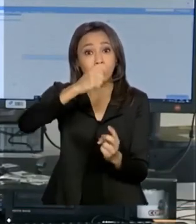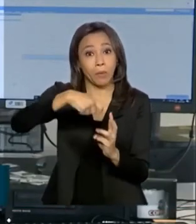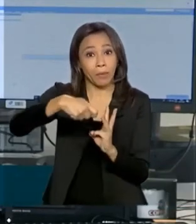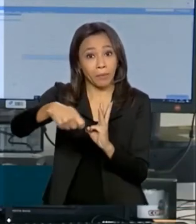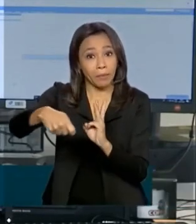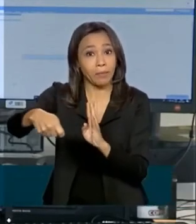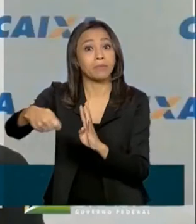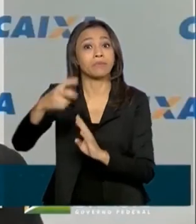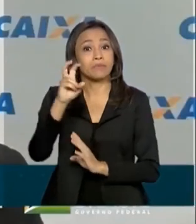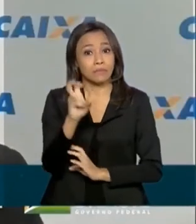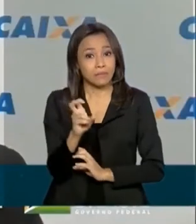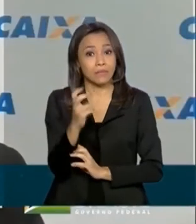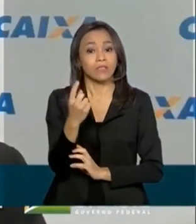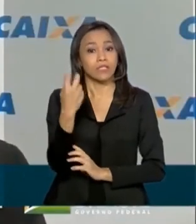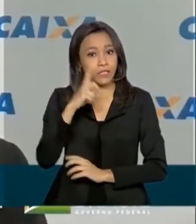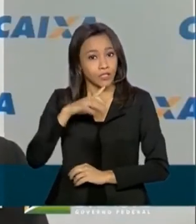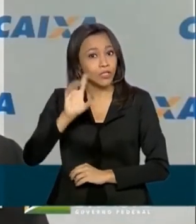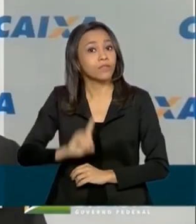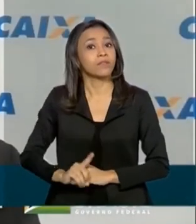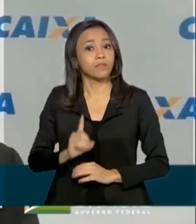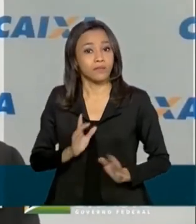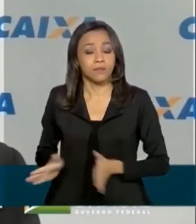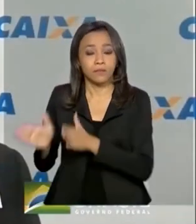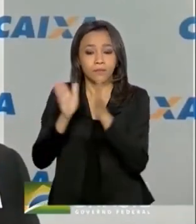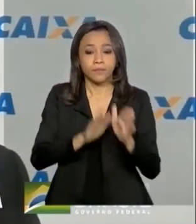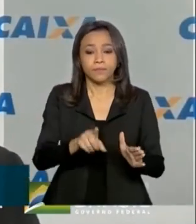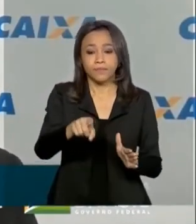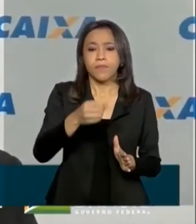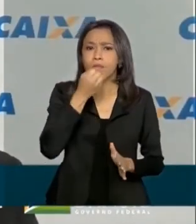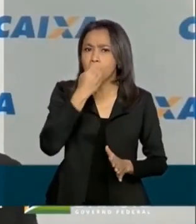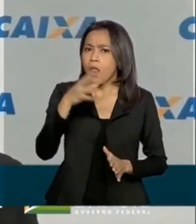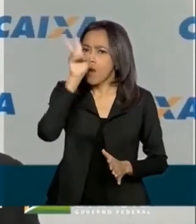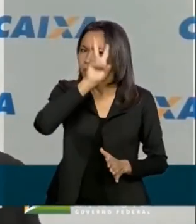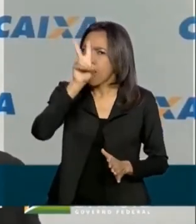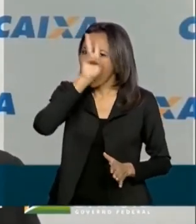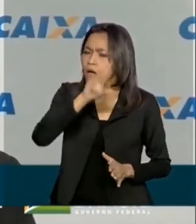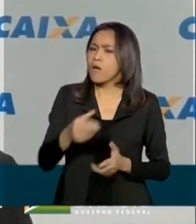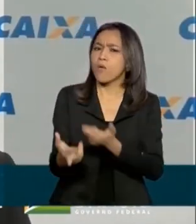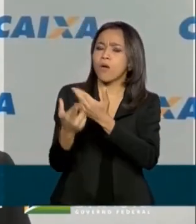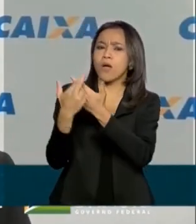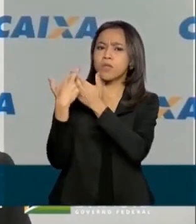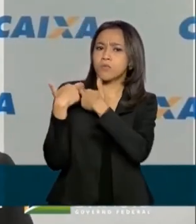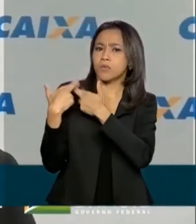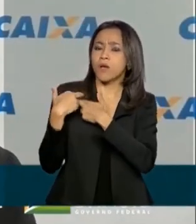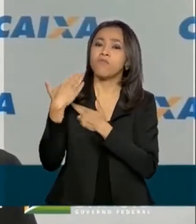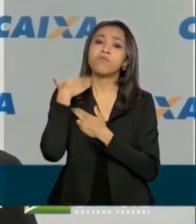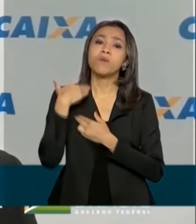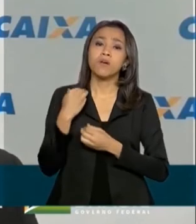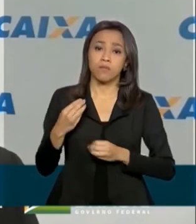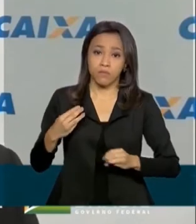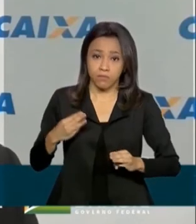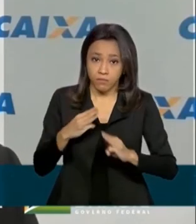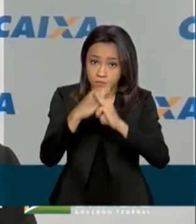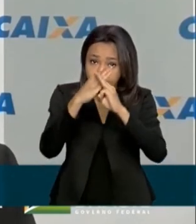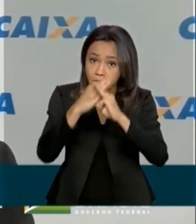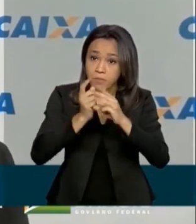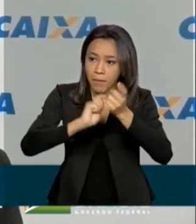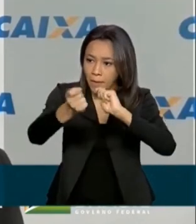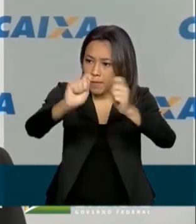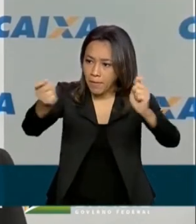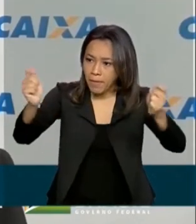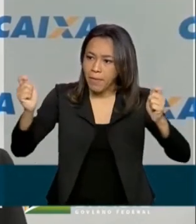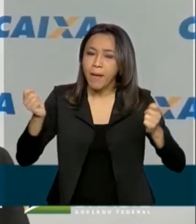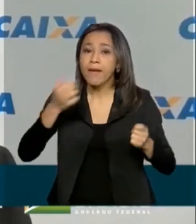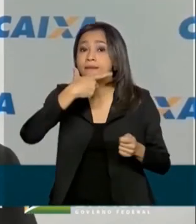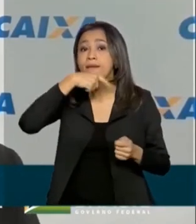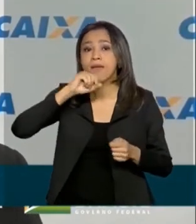ouvir. É bom sempre lembrar que a Caixa é responsável pelo pagamento do auxílio. Quem faz a